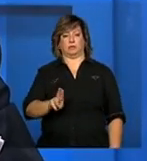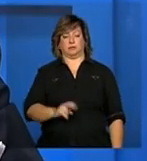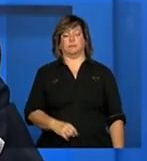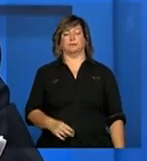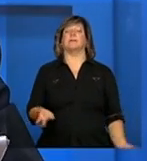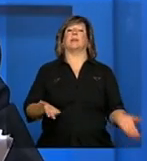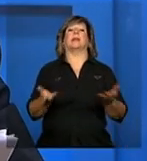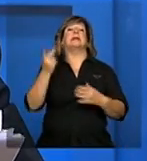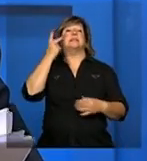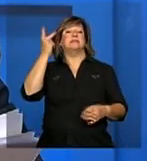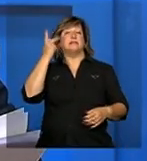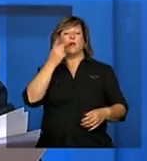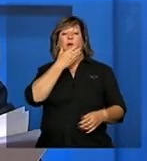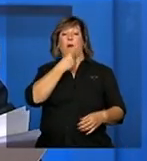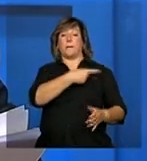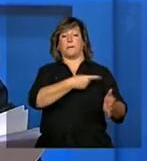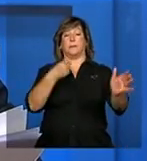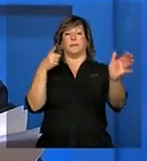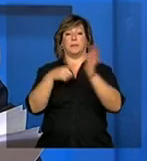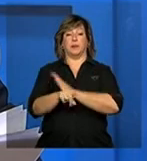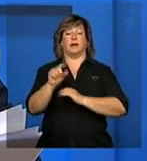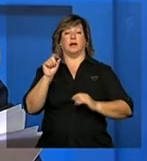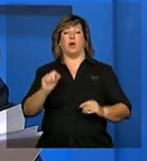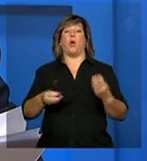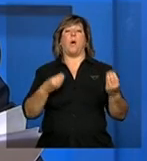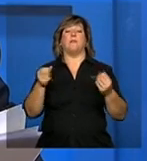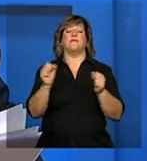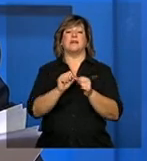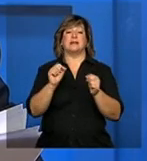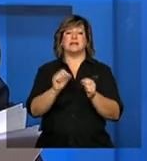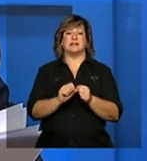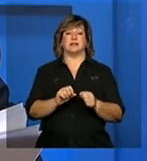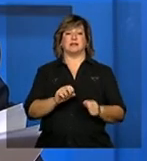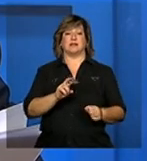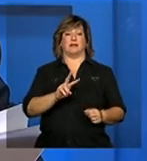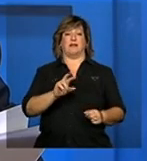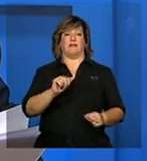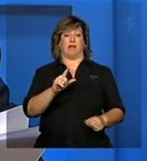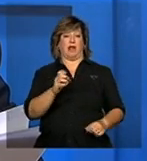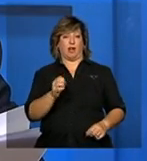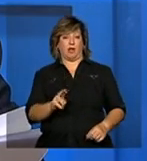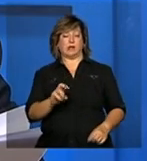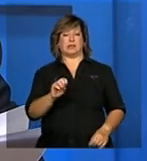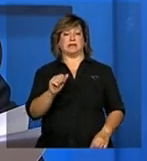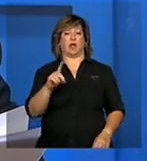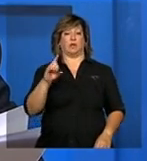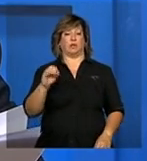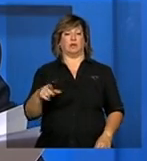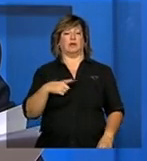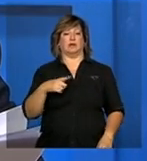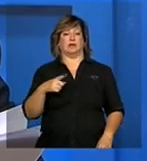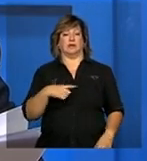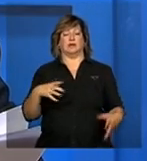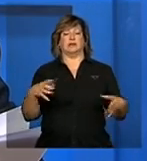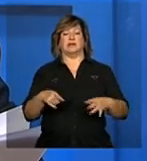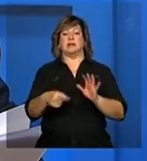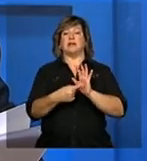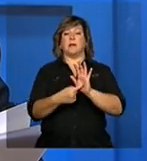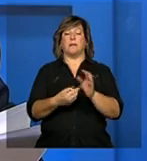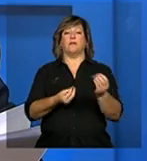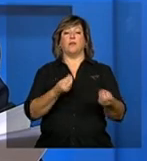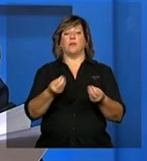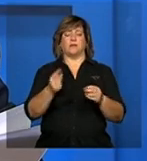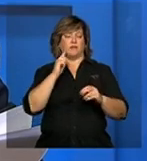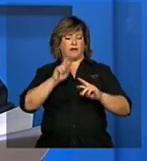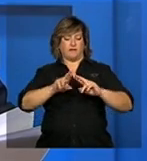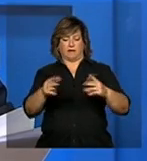pergunta como fazer caso os valores de saldos do IGD PBF no demonstrativo for